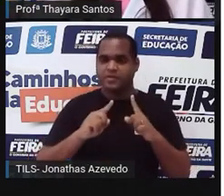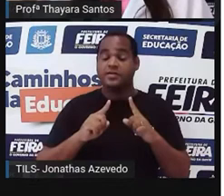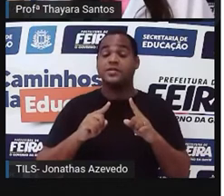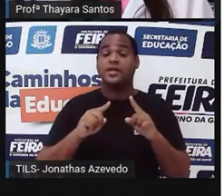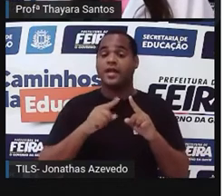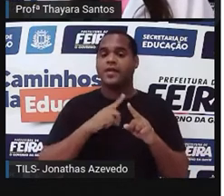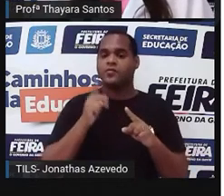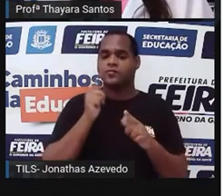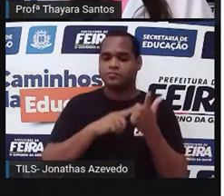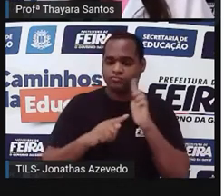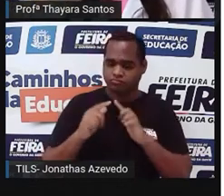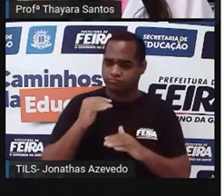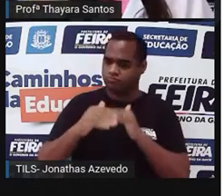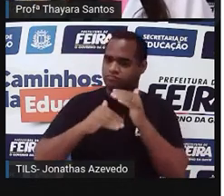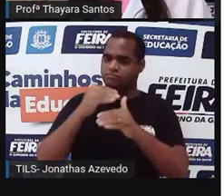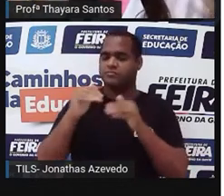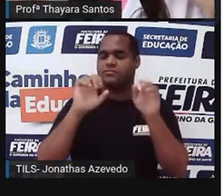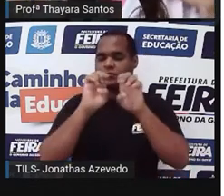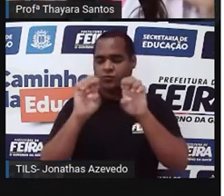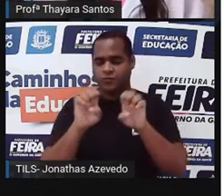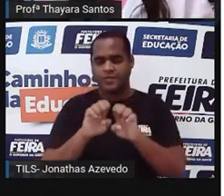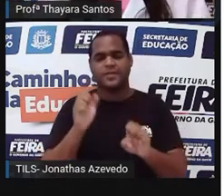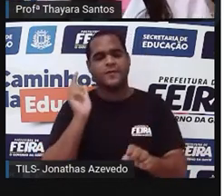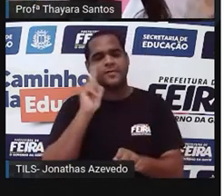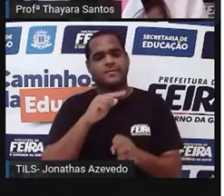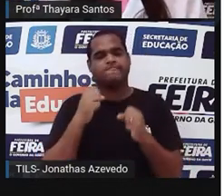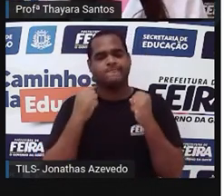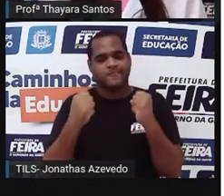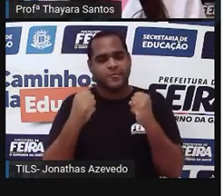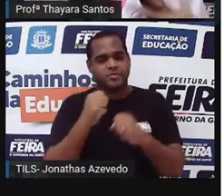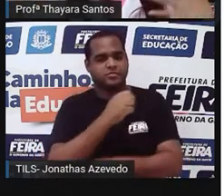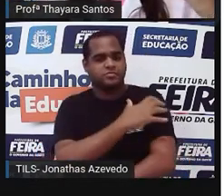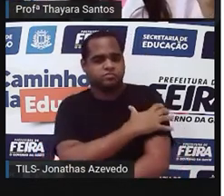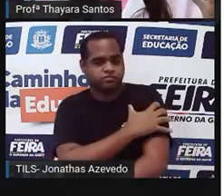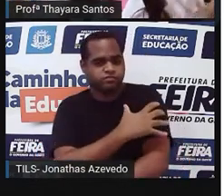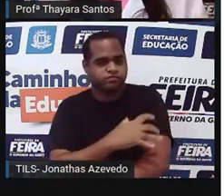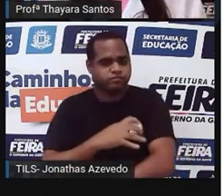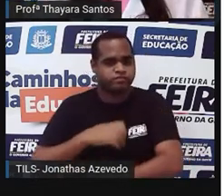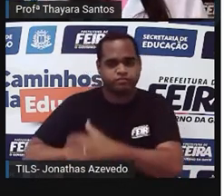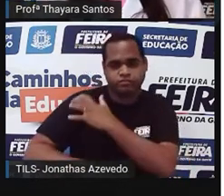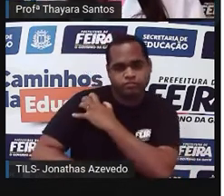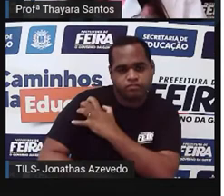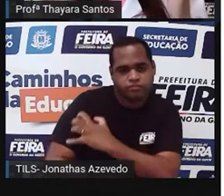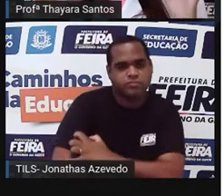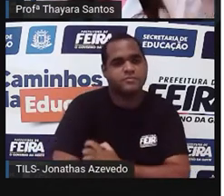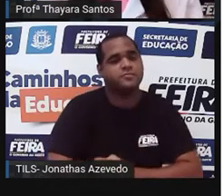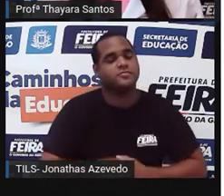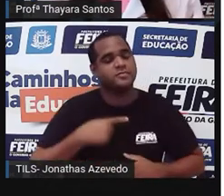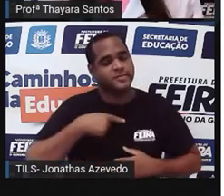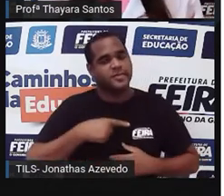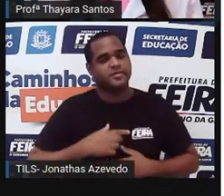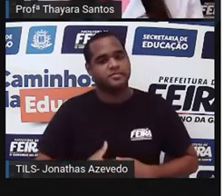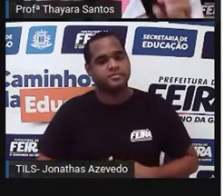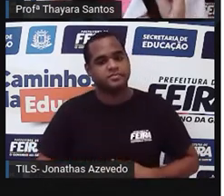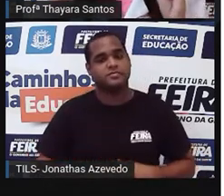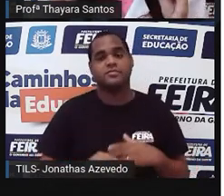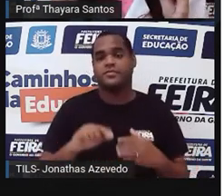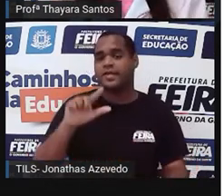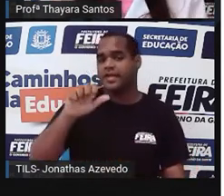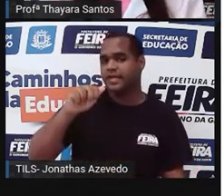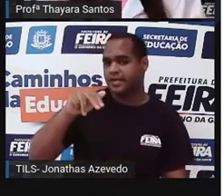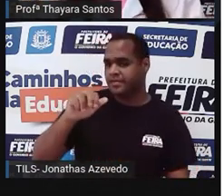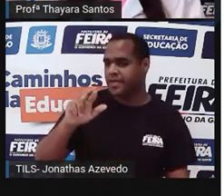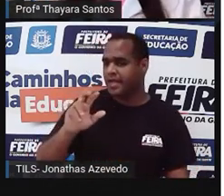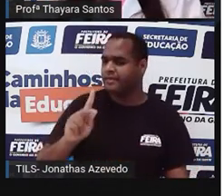conseguir sim desenvolver essa estrutura, eu vou conseguir ficar hipertrofiada, né, que a gente chama todo musculoso. Então, essa ideia de Lamarck tem um